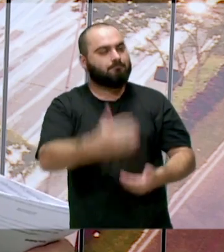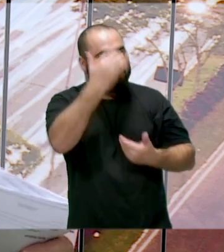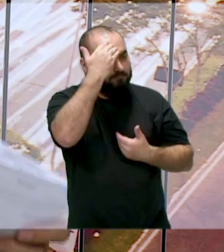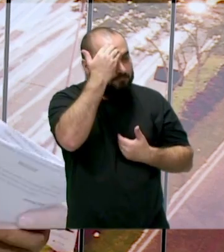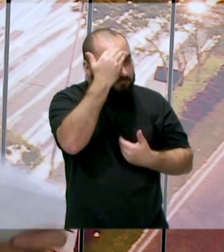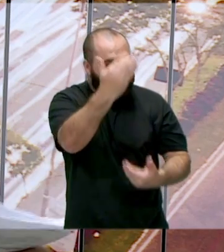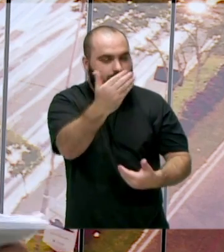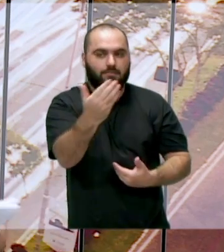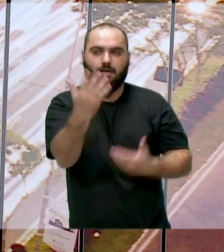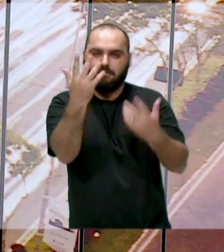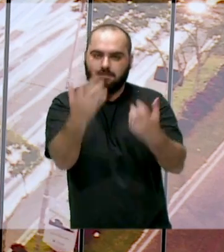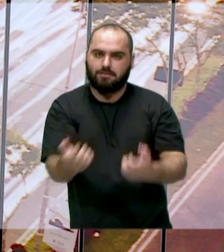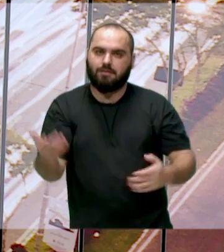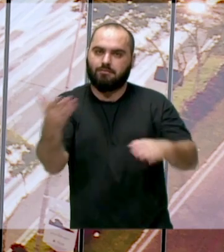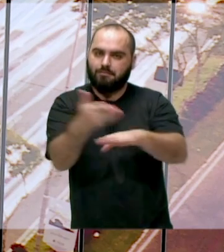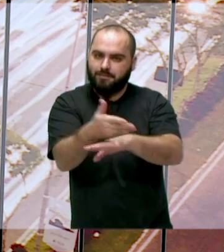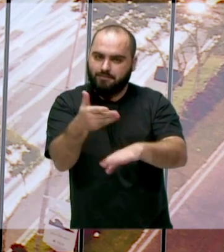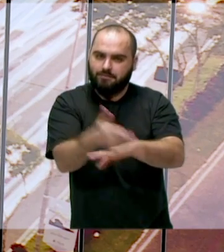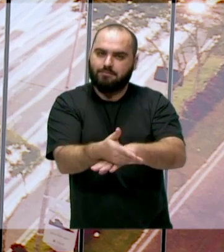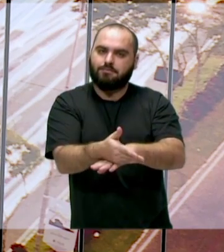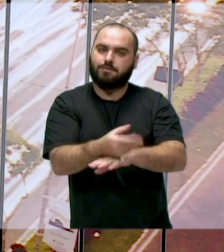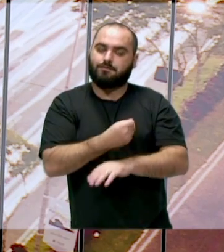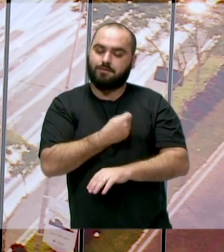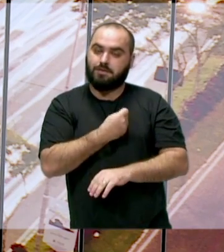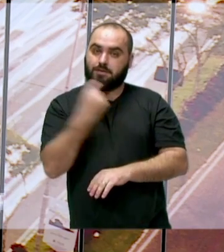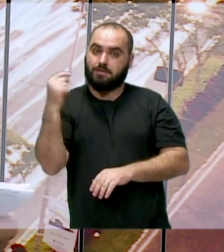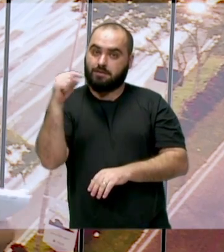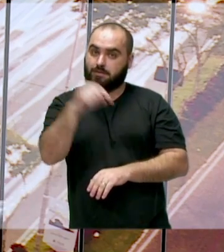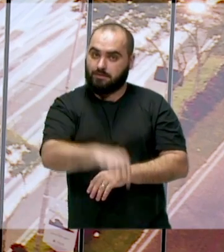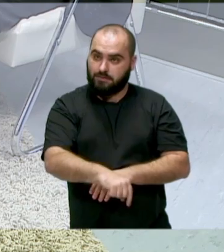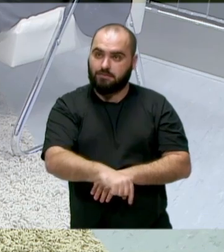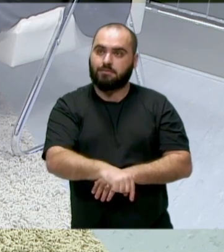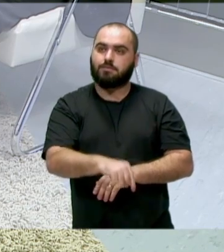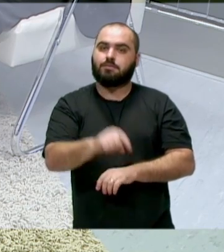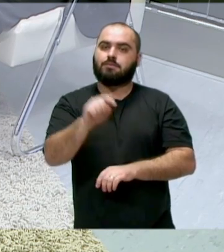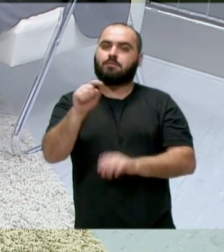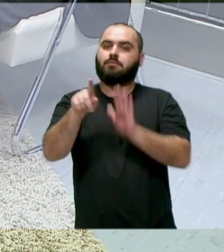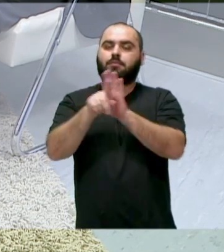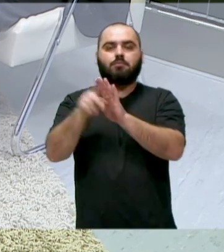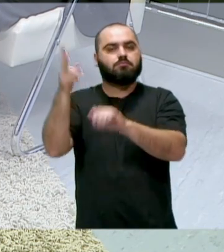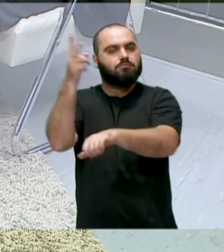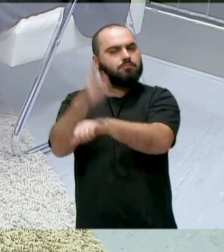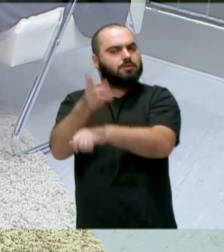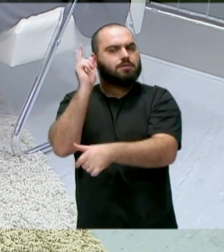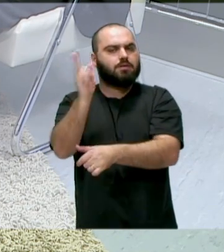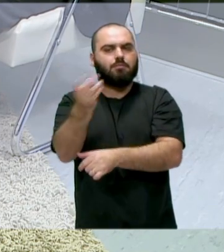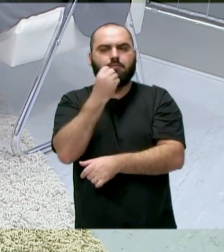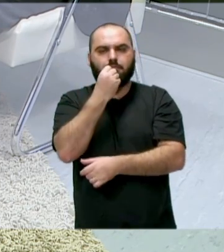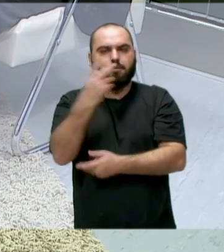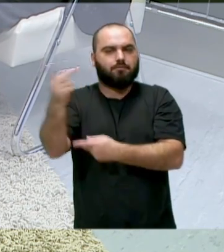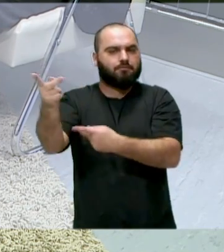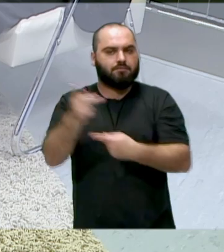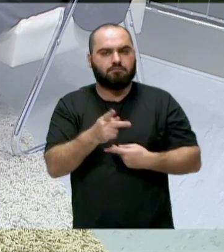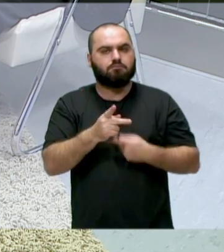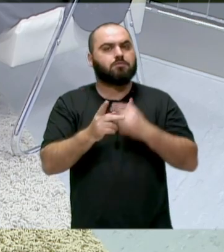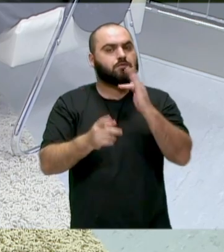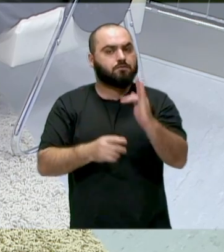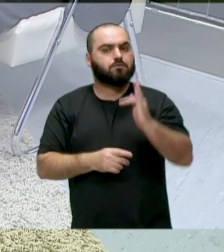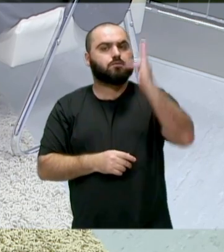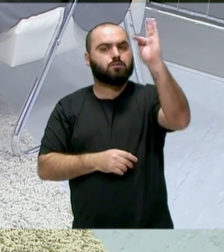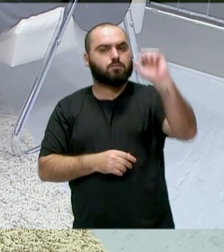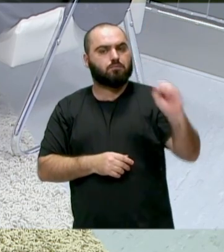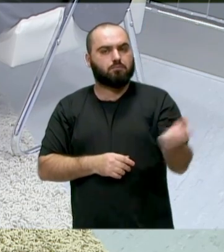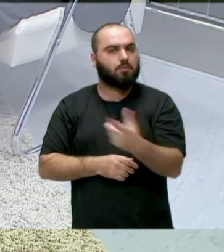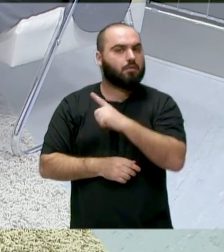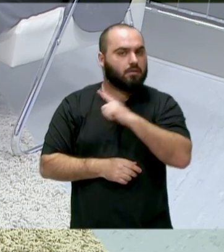obrigado por aceitar o convite. E te vir ao programa Fala Vereador, ao estúdio. Seja sempre bem-vindo aqui nas próximas oportunidades